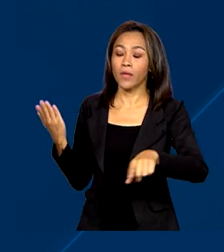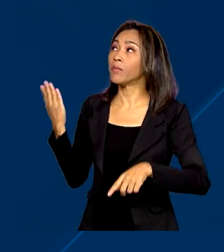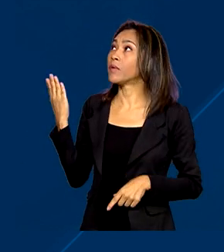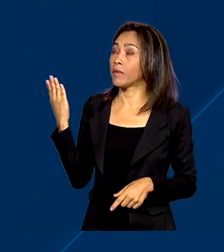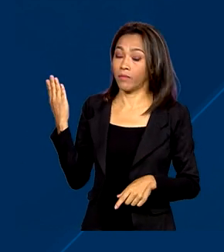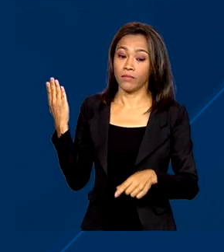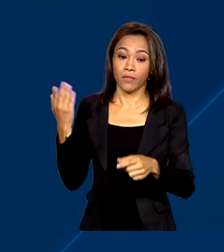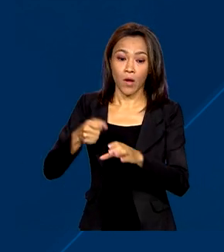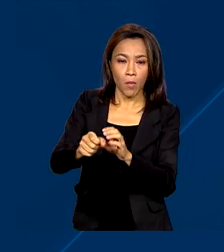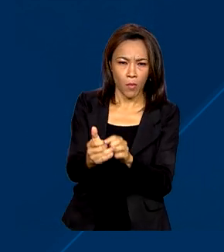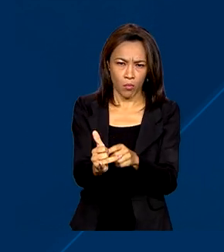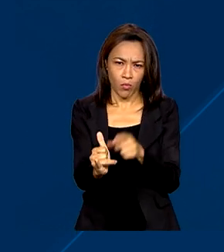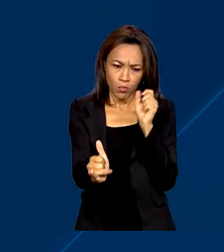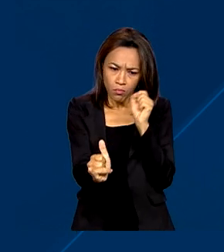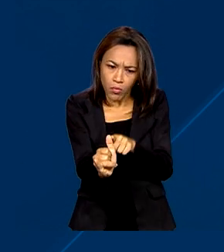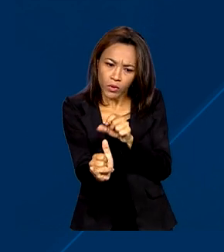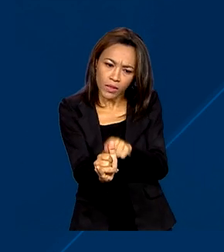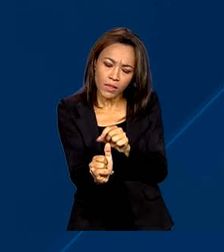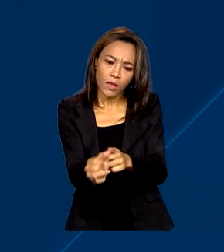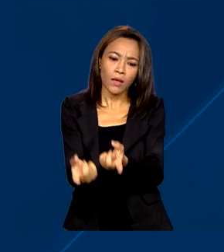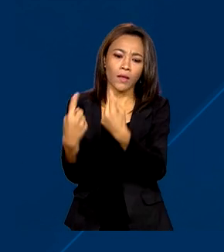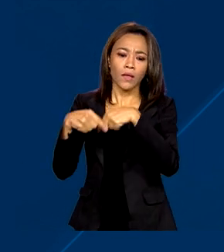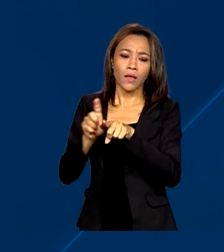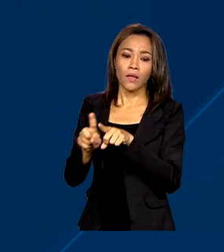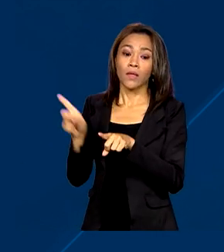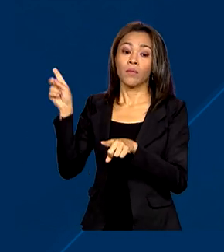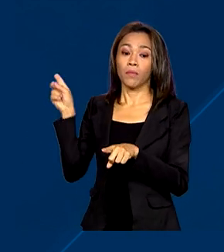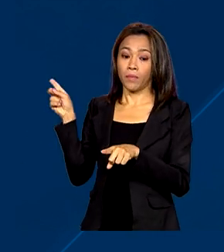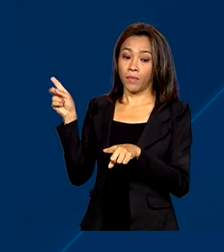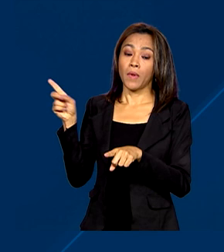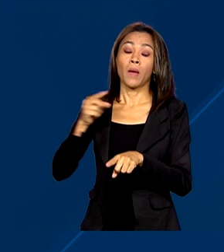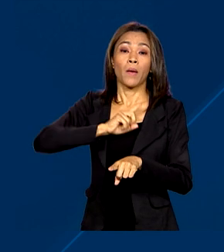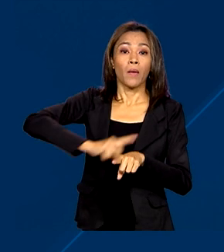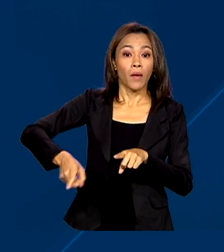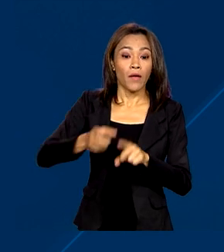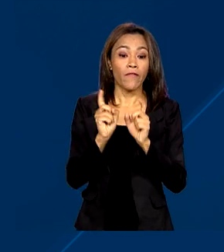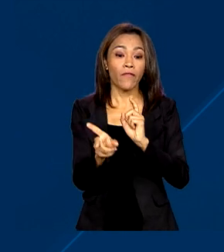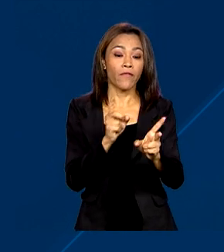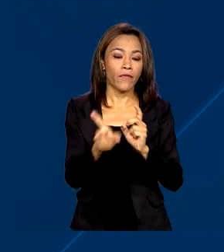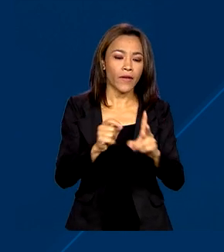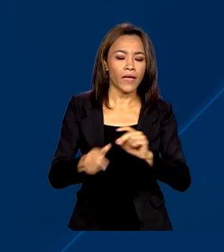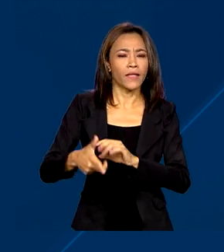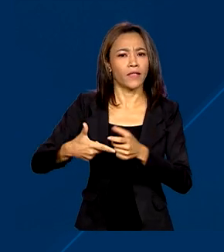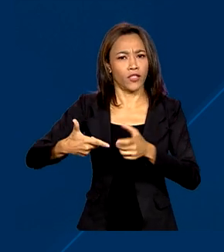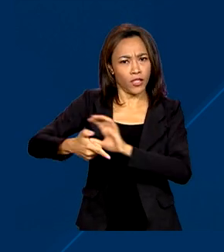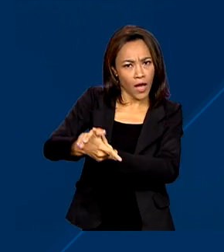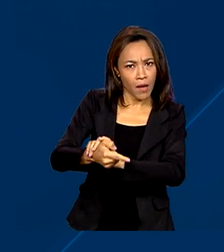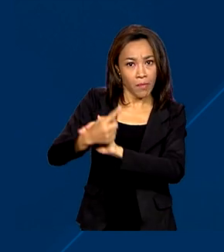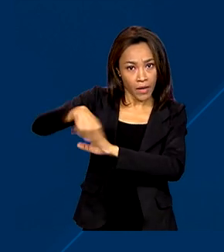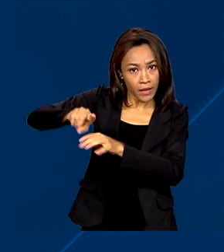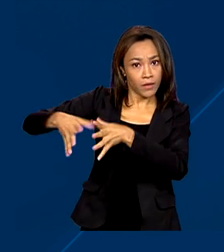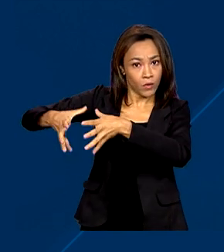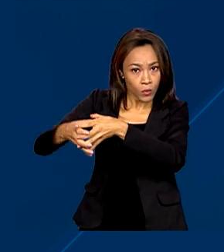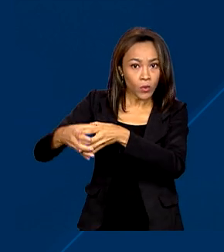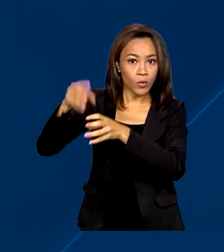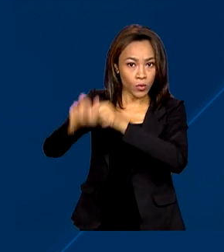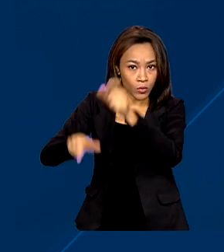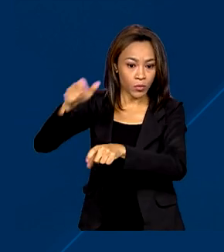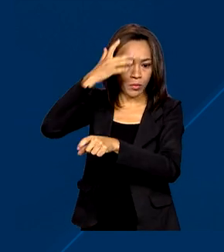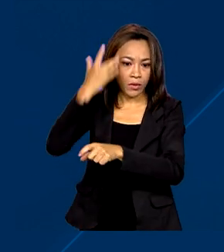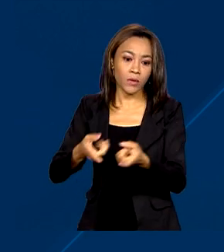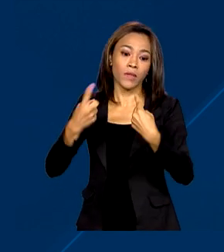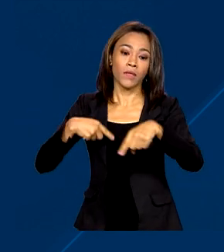colecionadores. Também proíbe a venda temporária de armas e munições para essa categoria e a prática de tiro